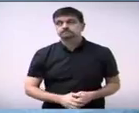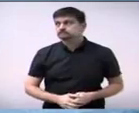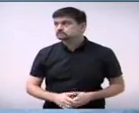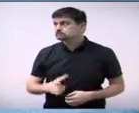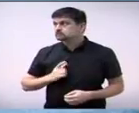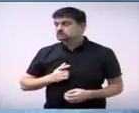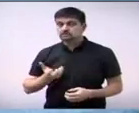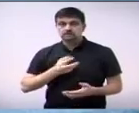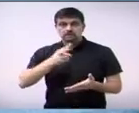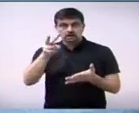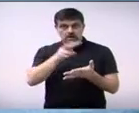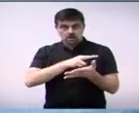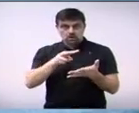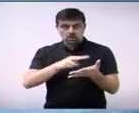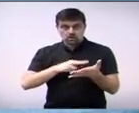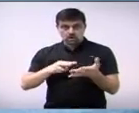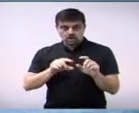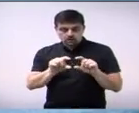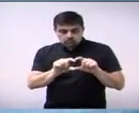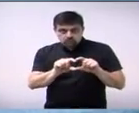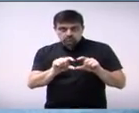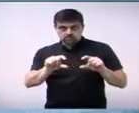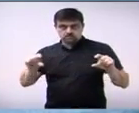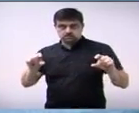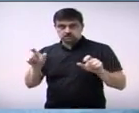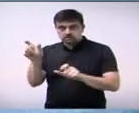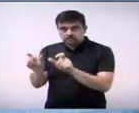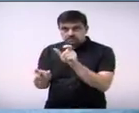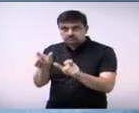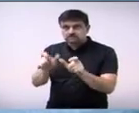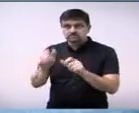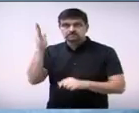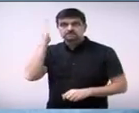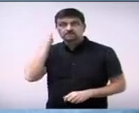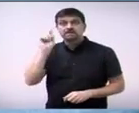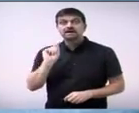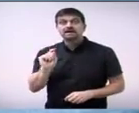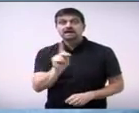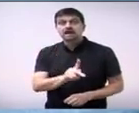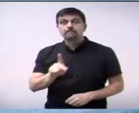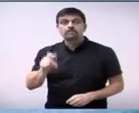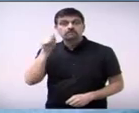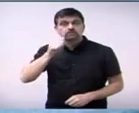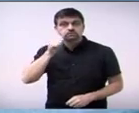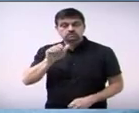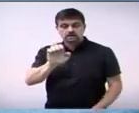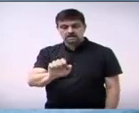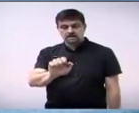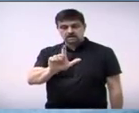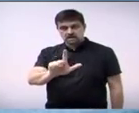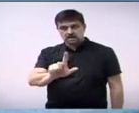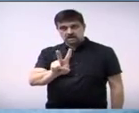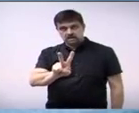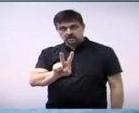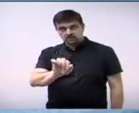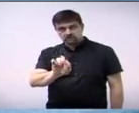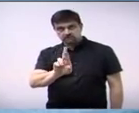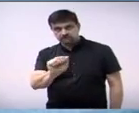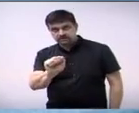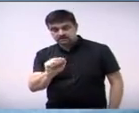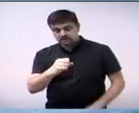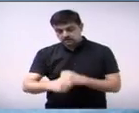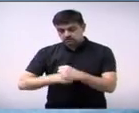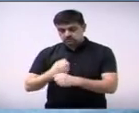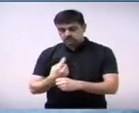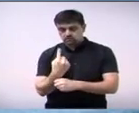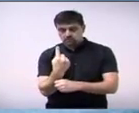até ler um trechinho só para que as pessoas saibam quem foi a professora Elvira. Em 1981,